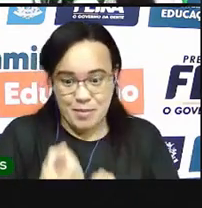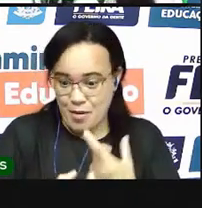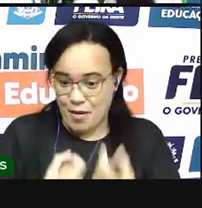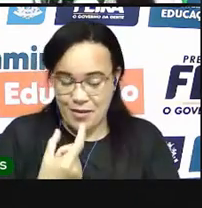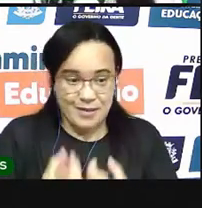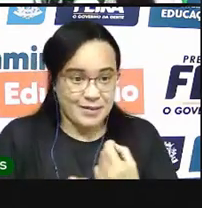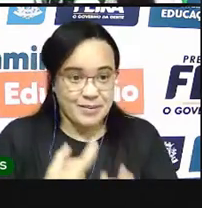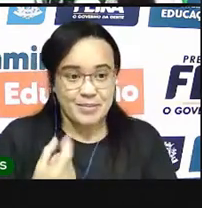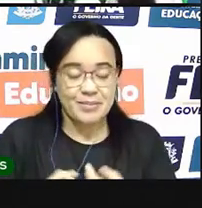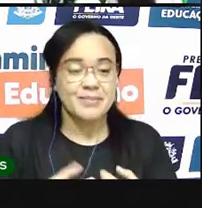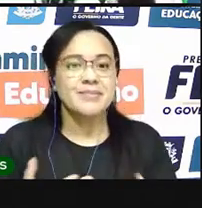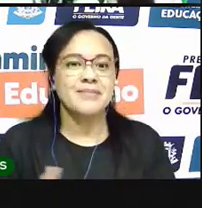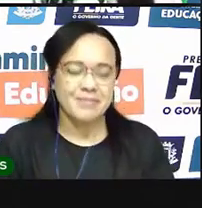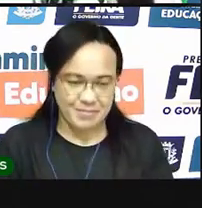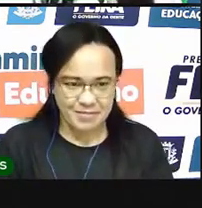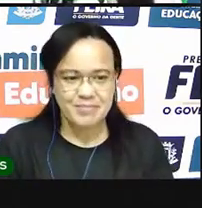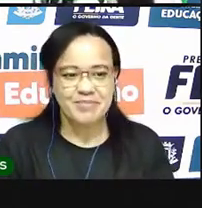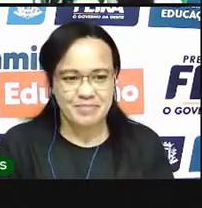E...